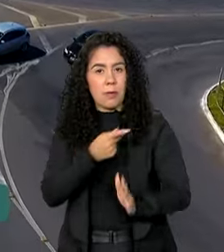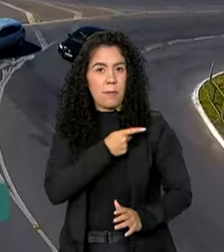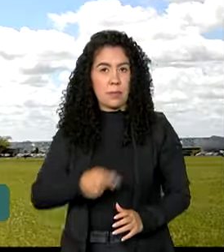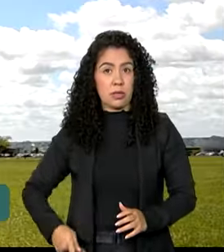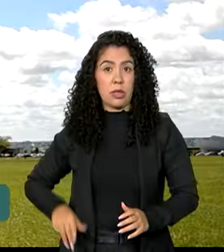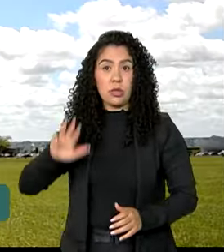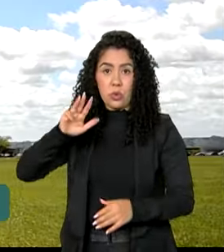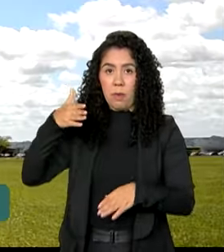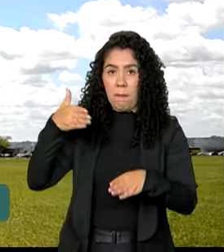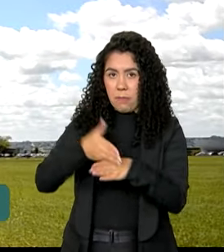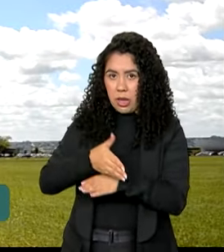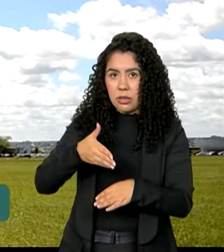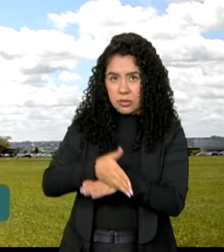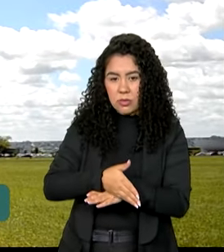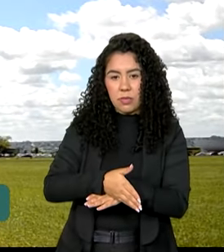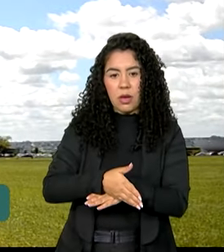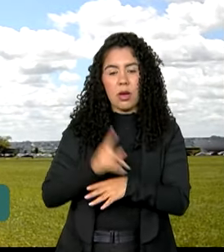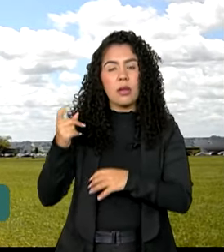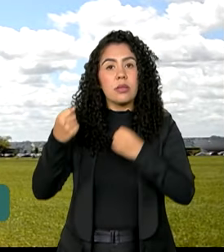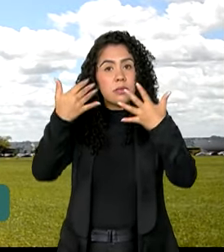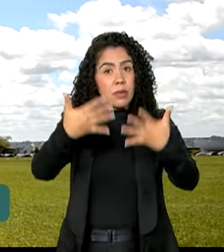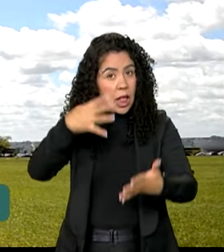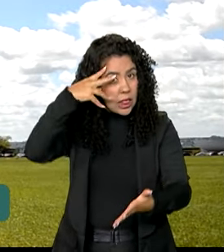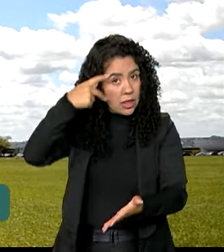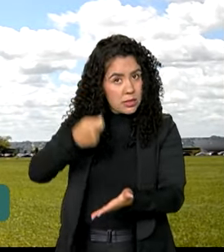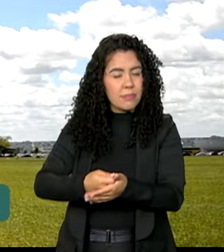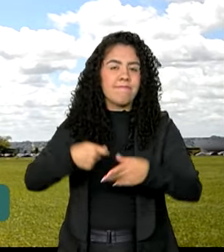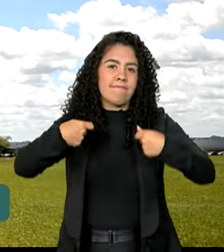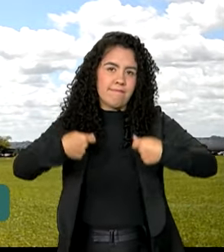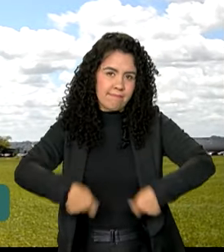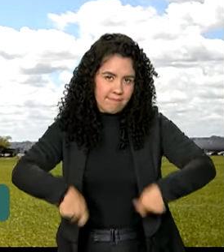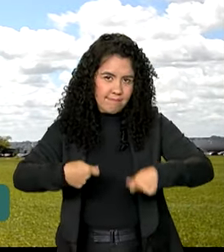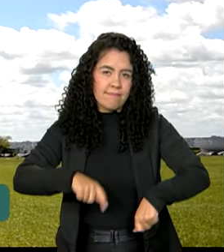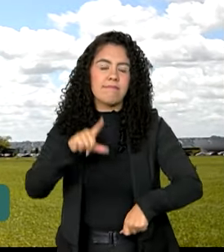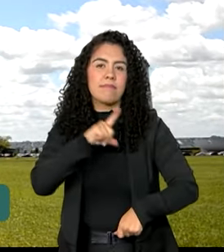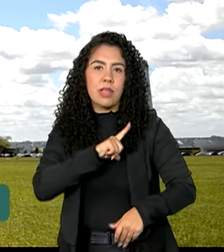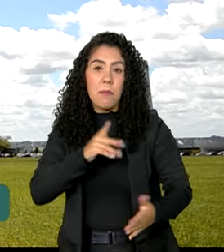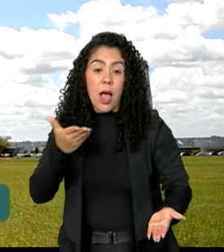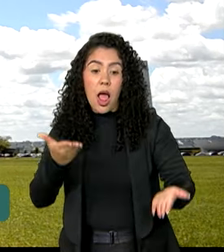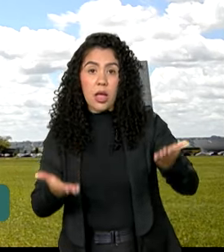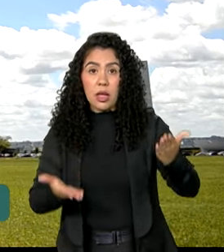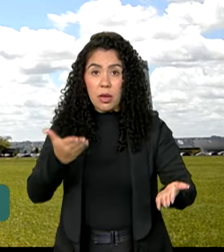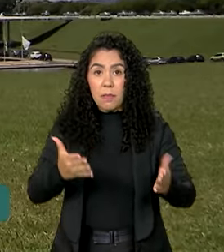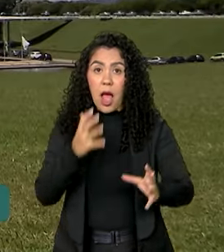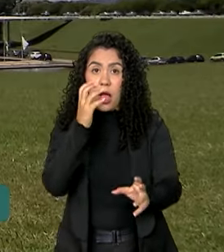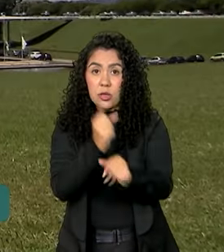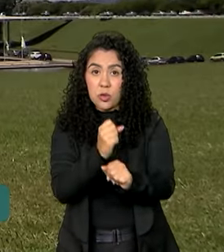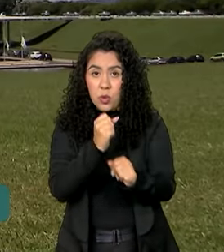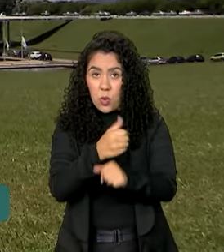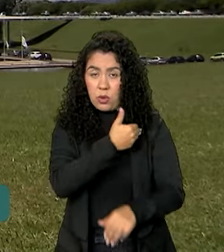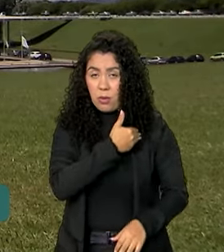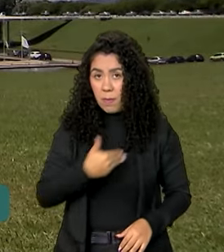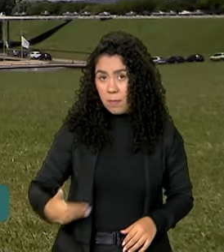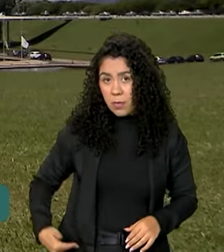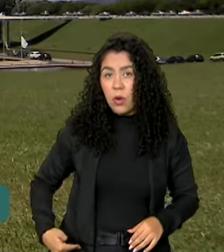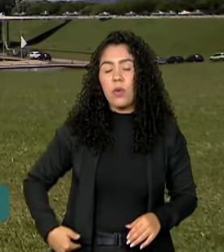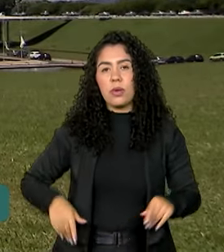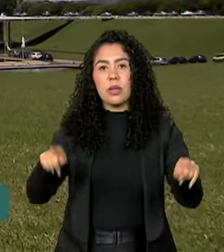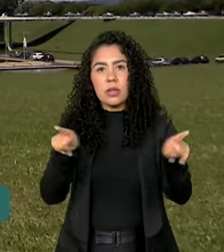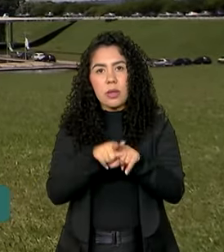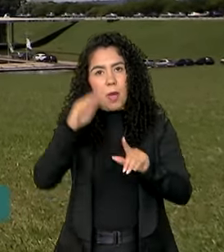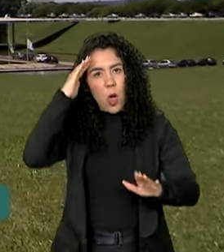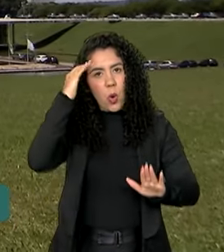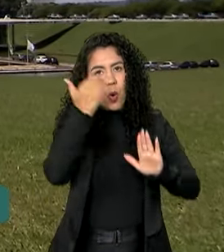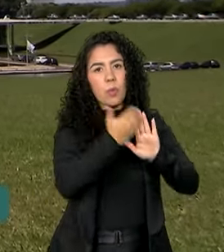presidente Lula. De acordo com o governo, as medidas são necessárias para equilibrar as contas públicas e cumprir a meta fiscal,